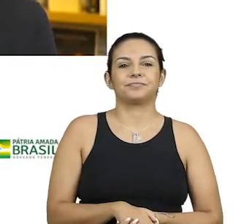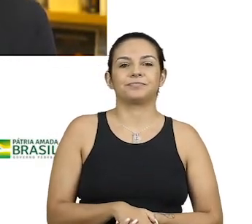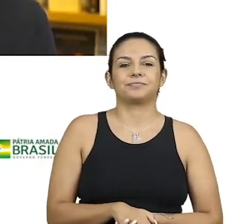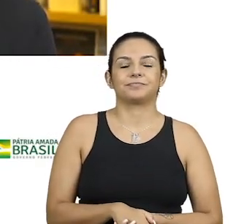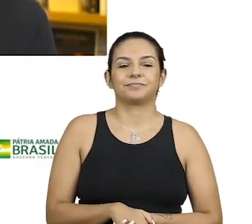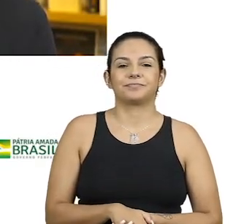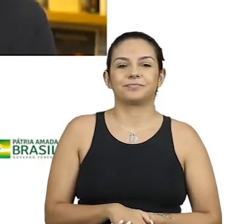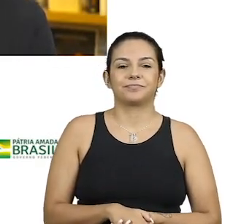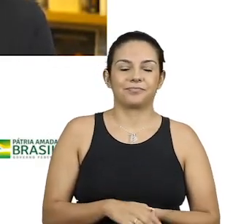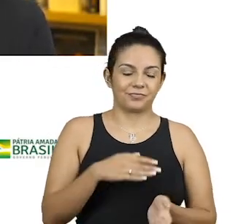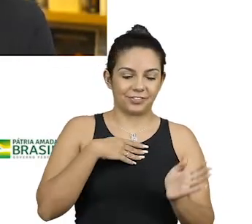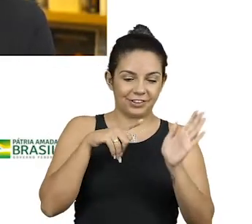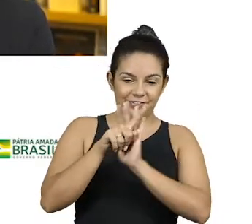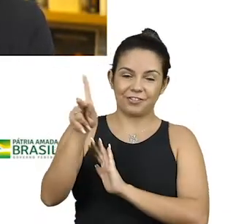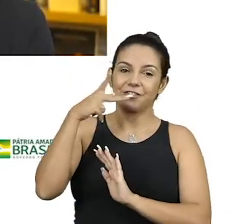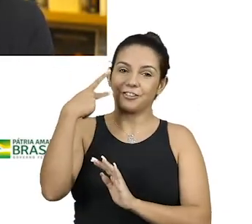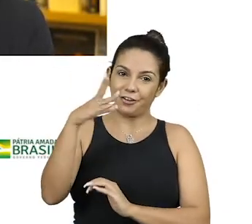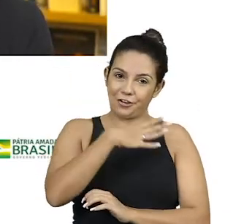Você está falando...